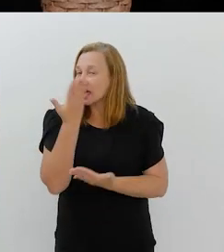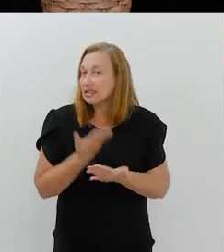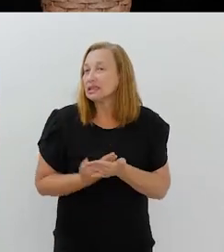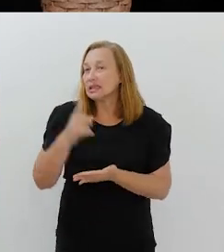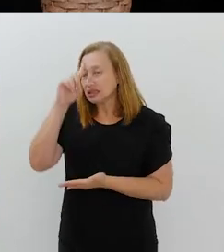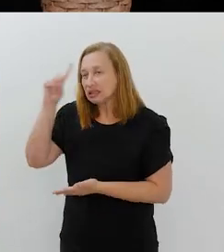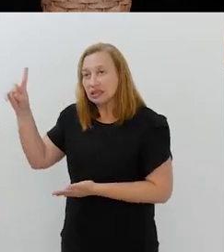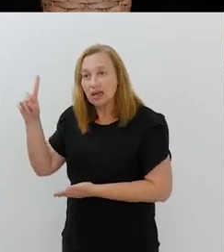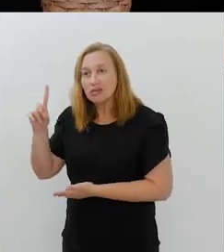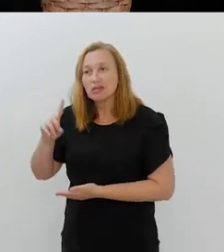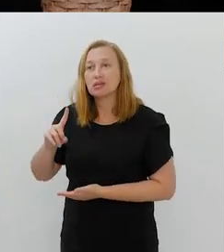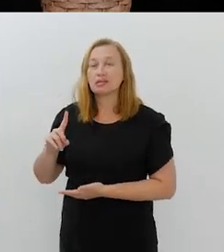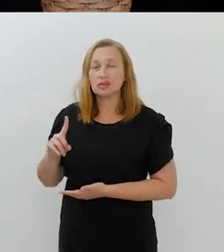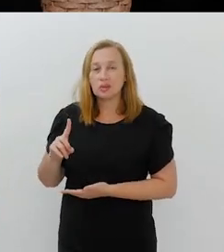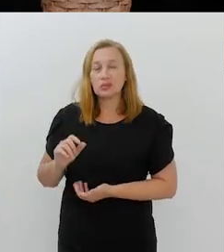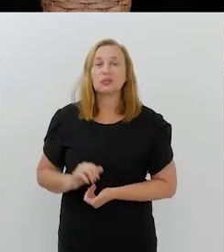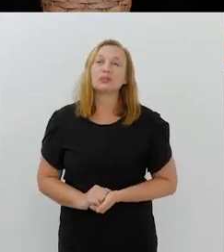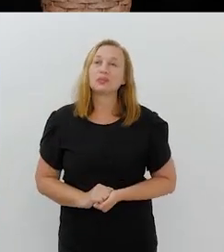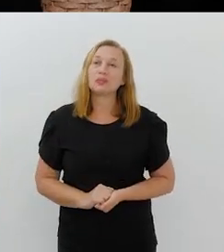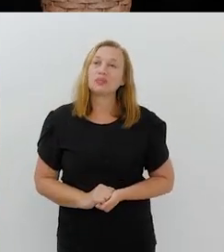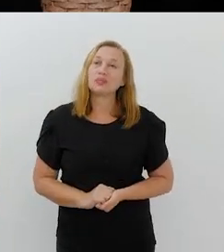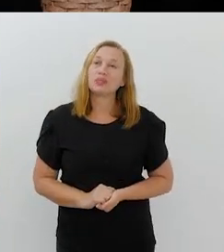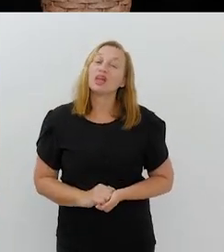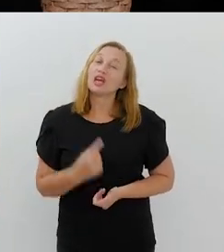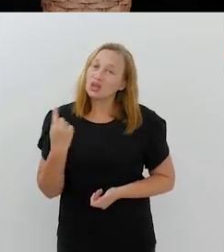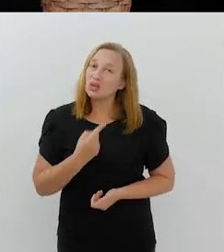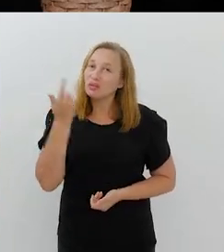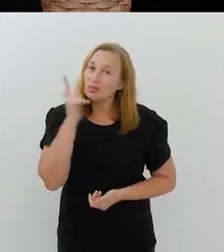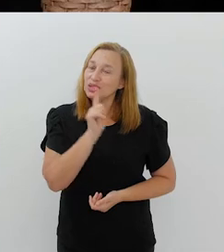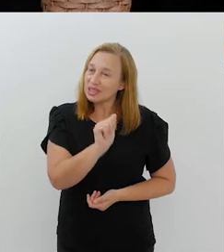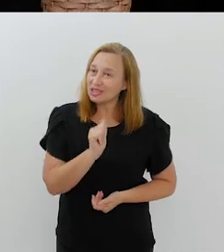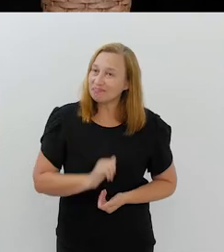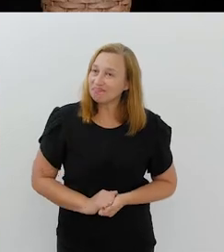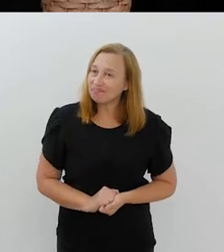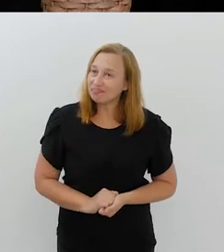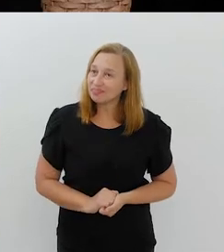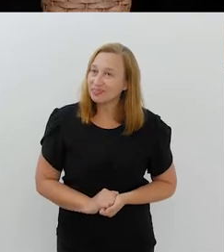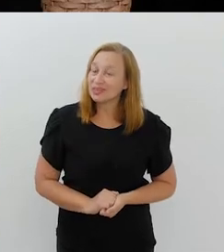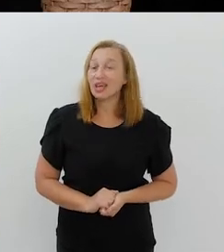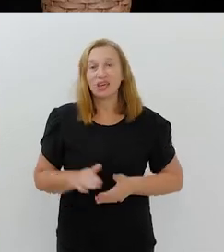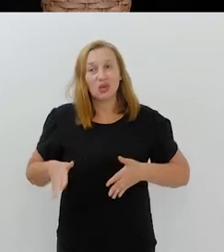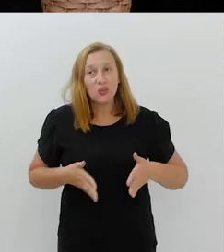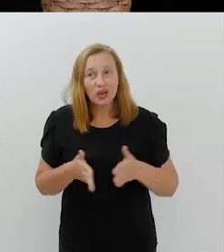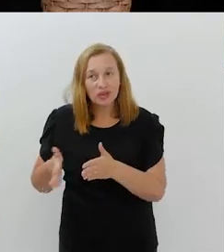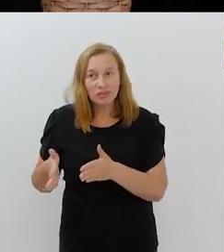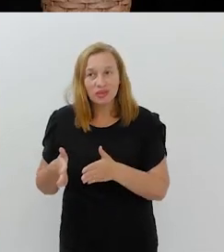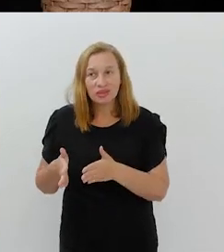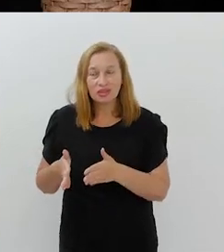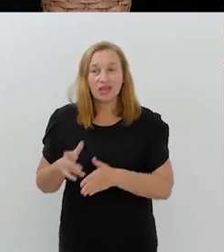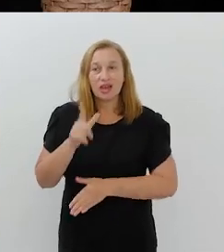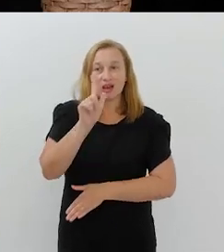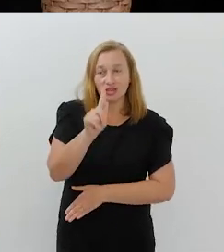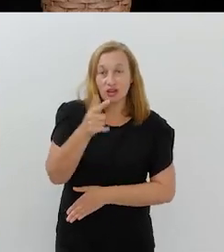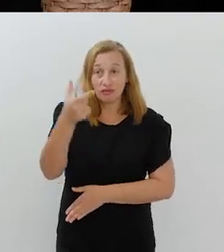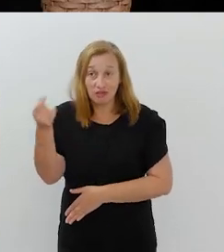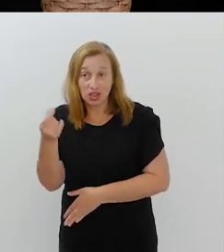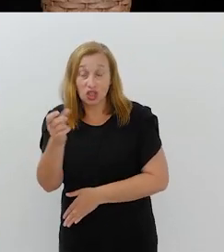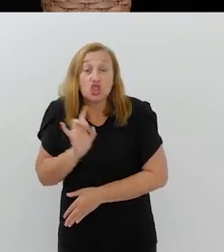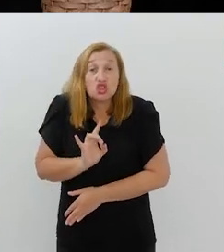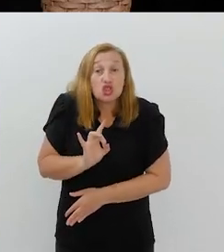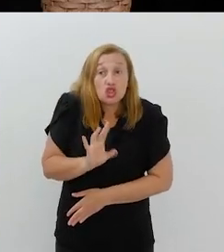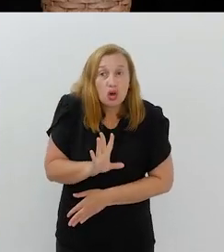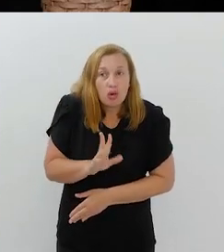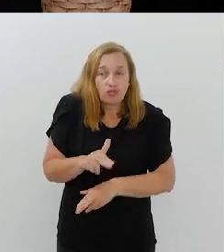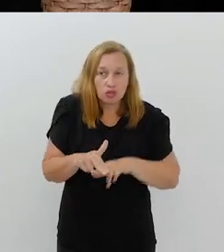creio, eu creio muito em Deus, eu digo sempre a vocês, creio demais que nós vamos conseguir. E o